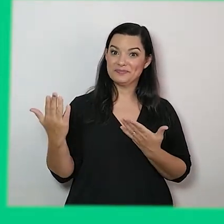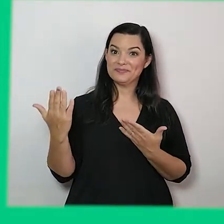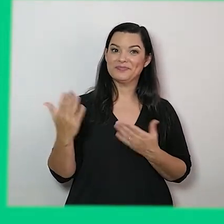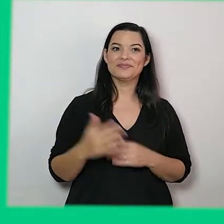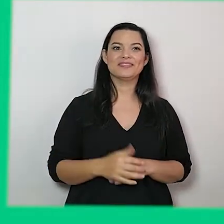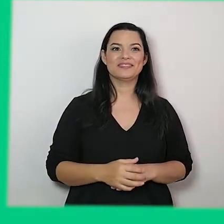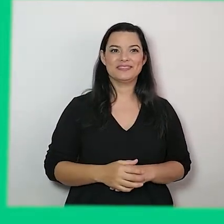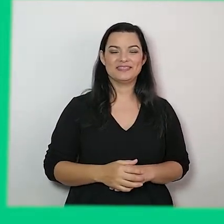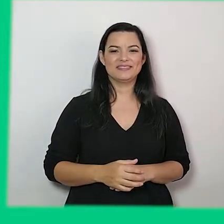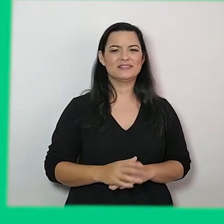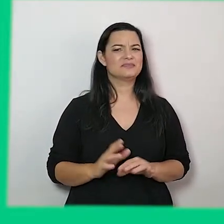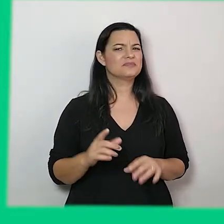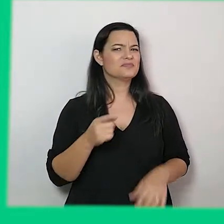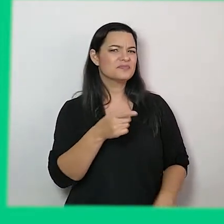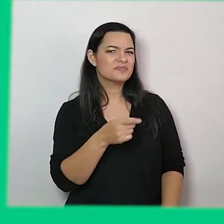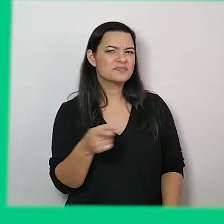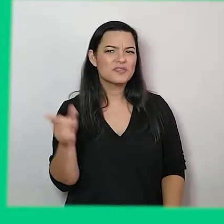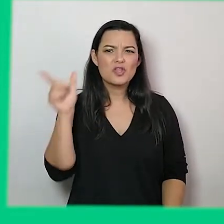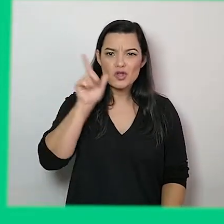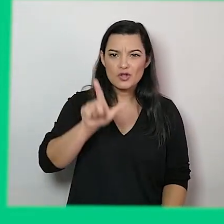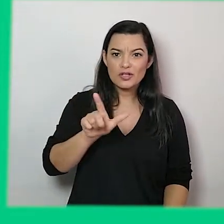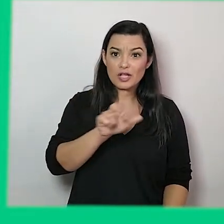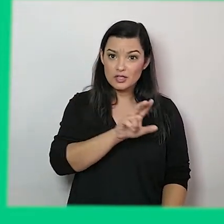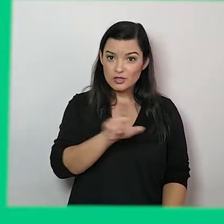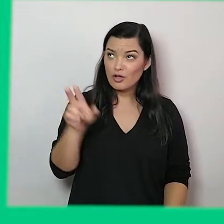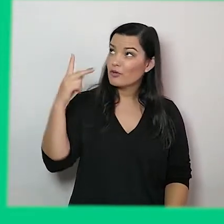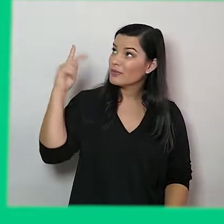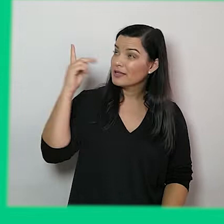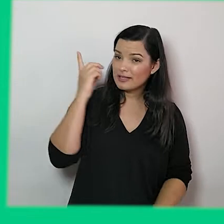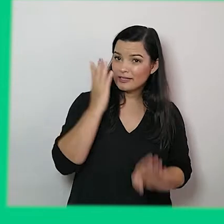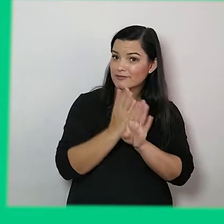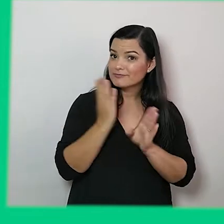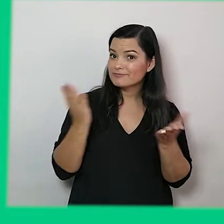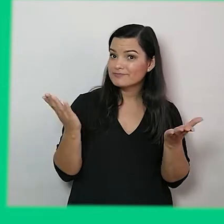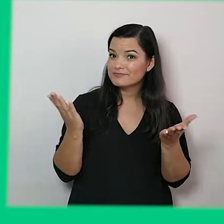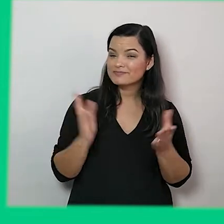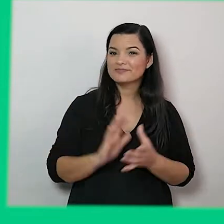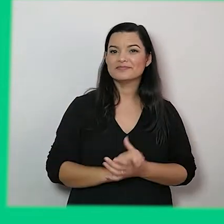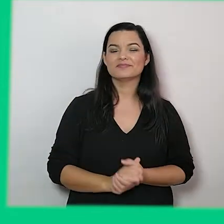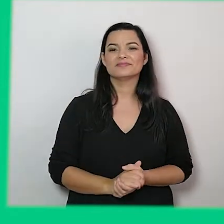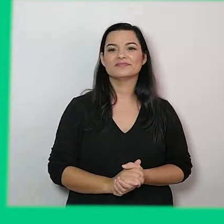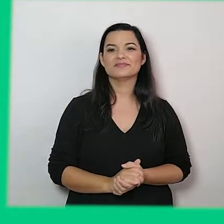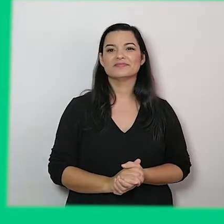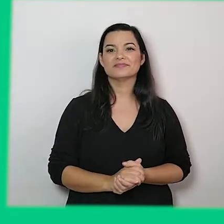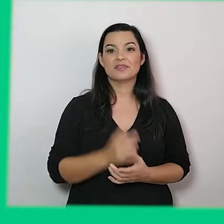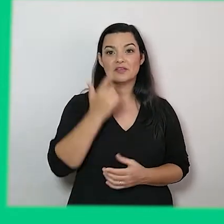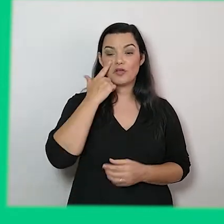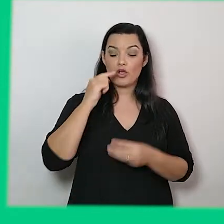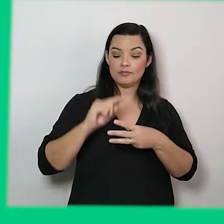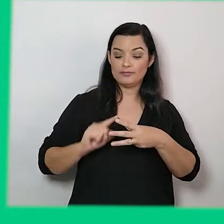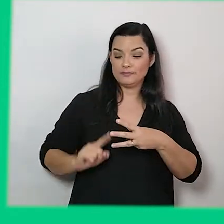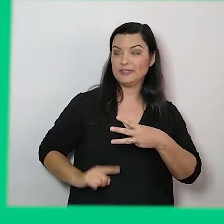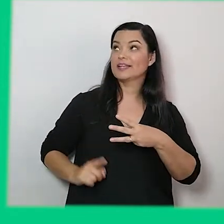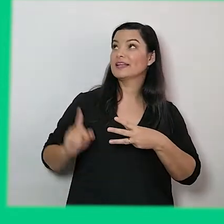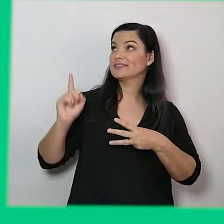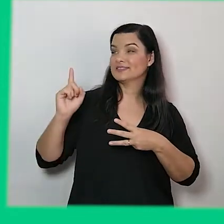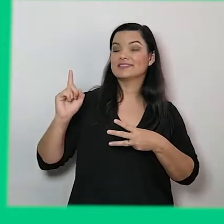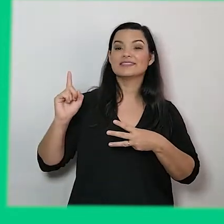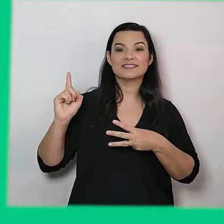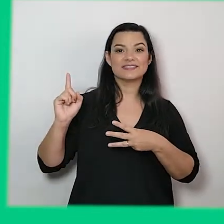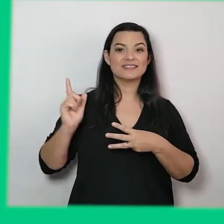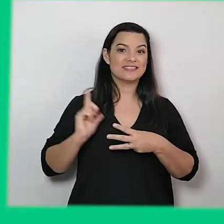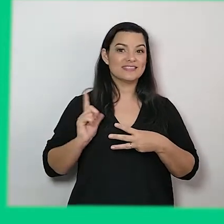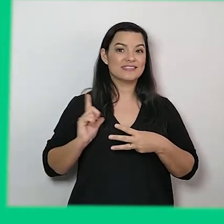Será que você consegue encontrar o nome da nossa personagem? Na sua tela está aparecendo três alternativas.